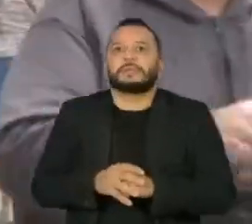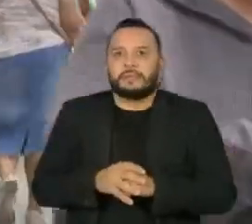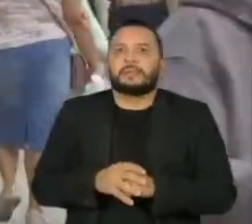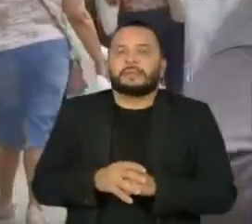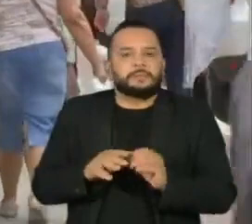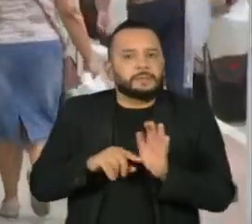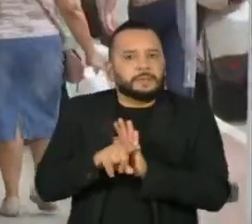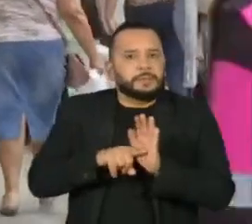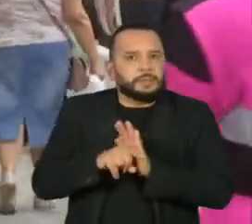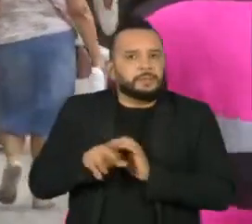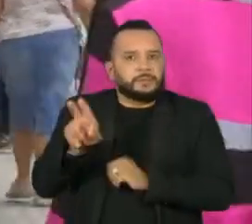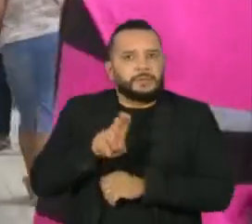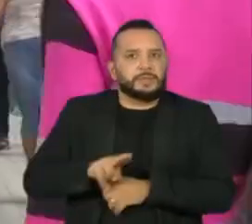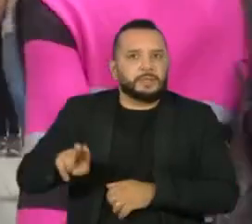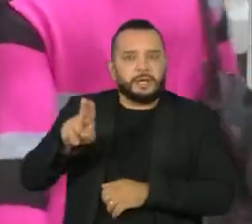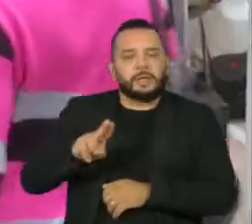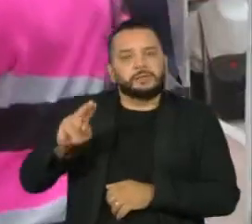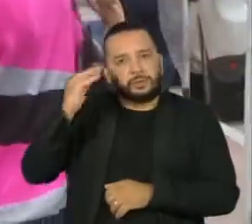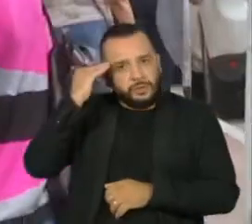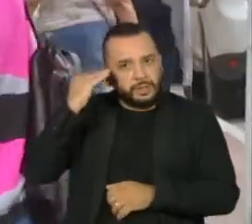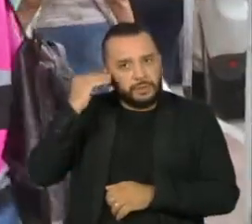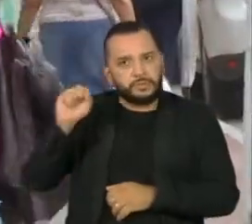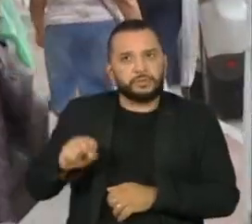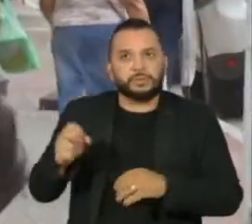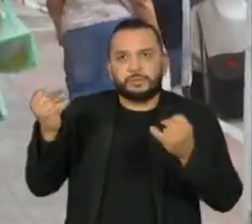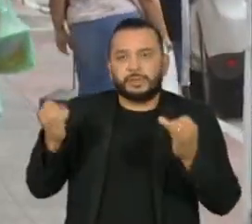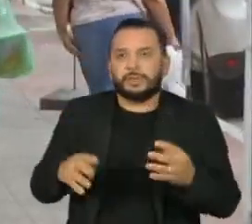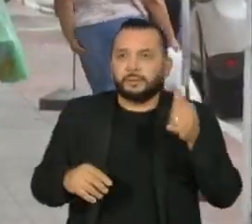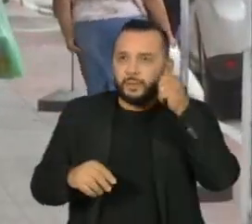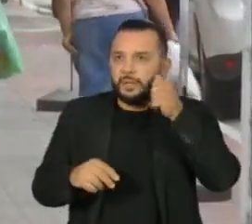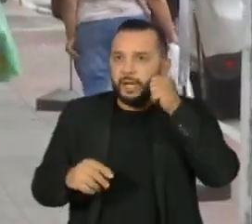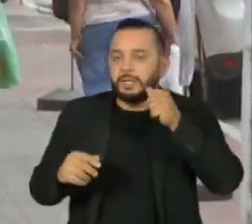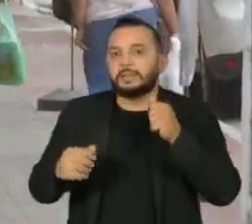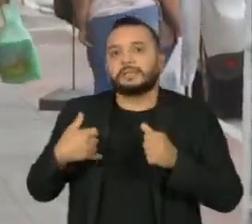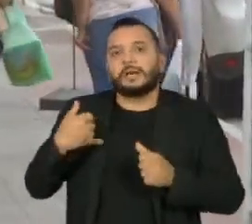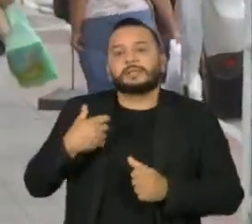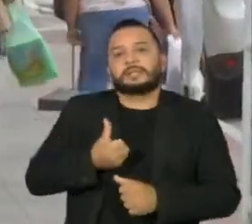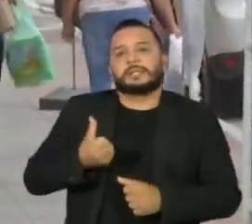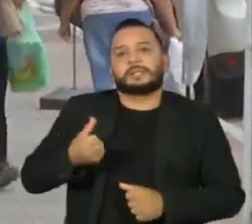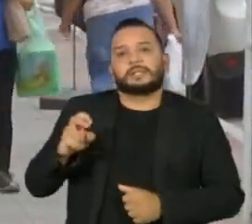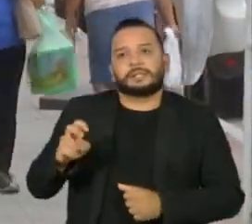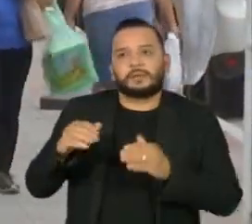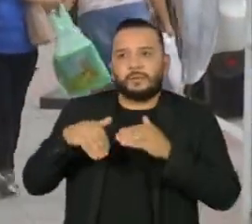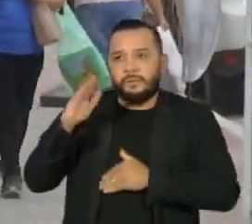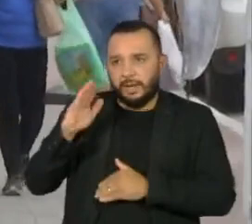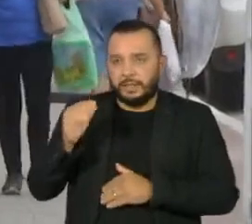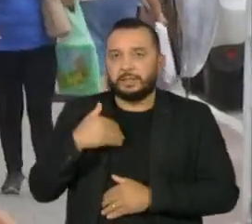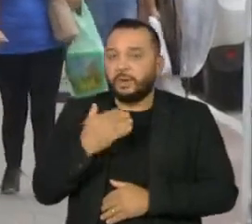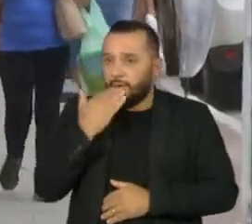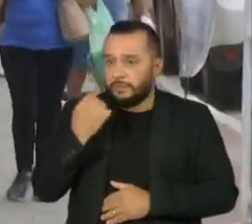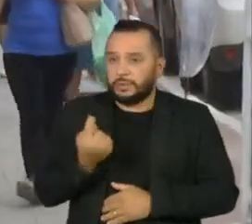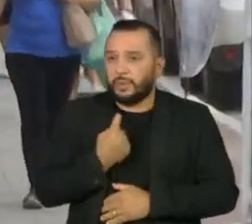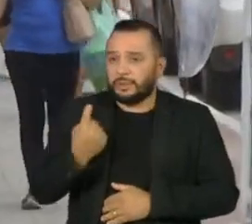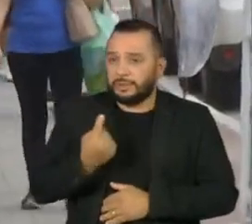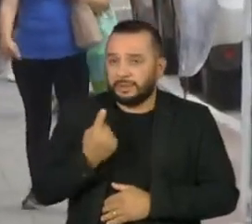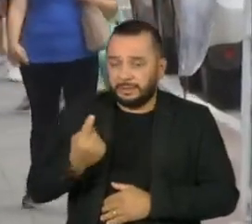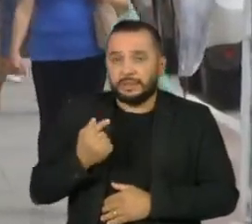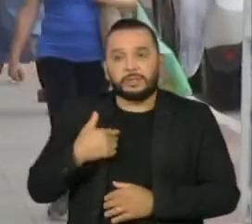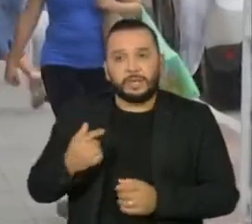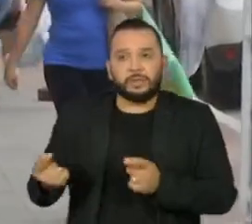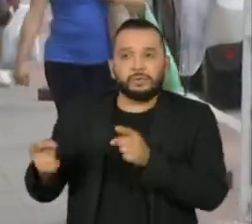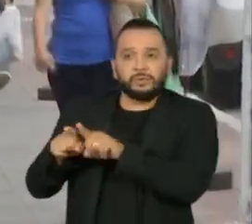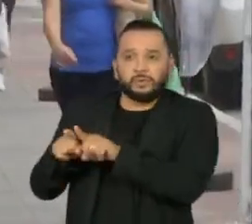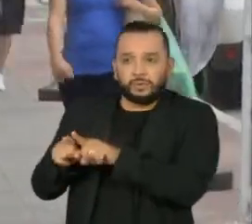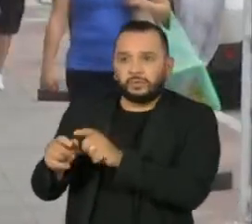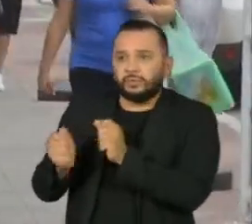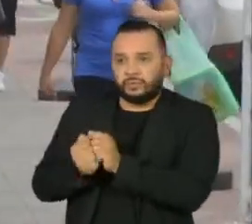feito pela Universidade da Coreia do Sul sugere que mulheres acima de 65 anos, que comem sozinhas, sem companhia,